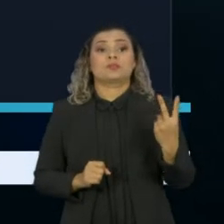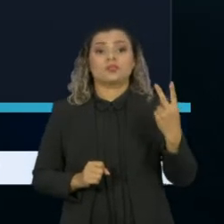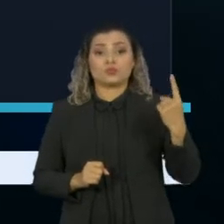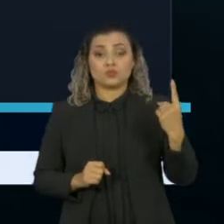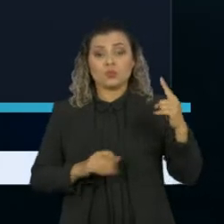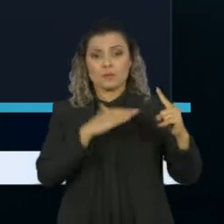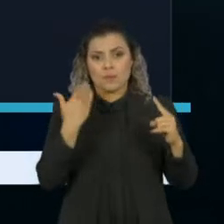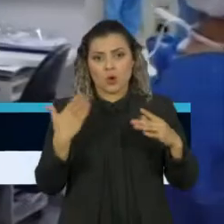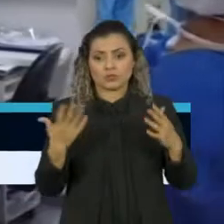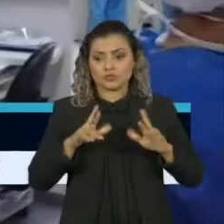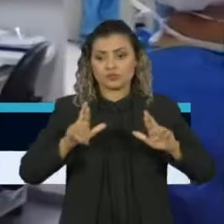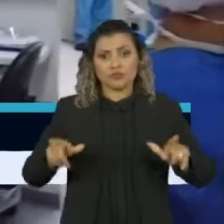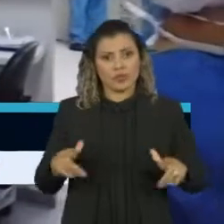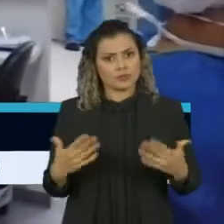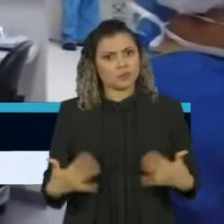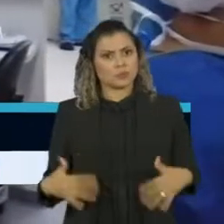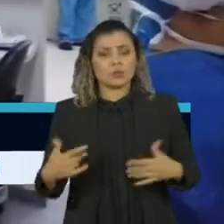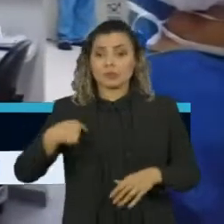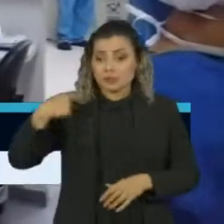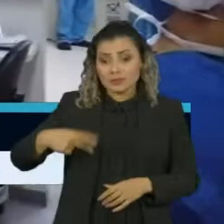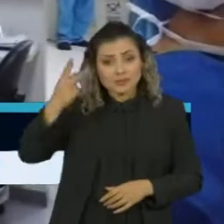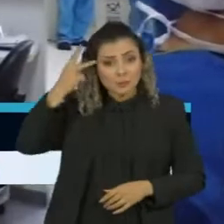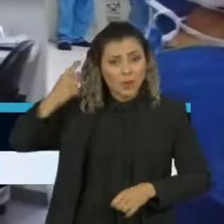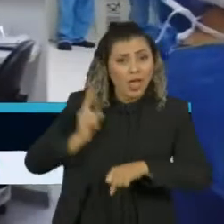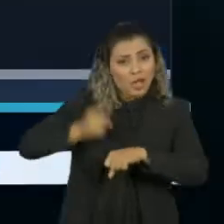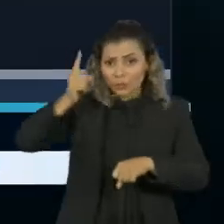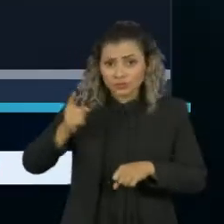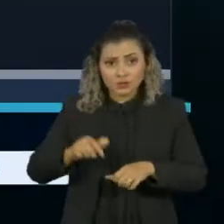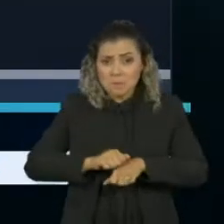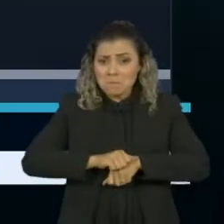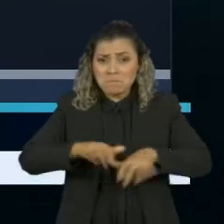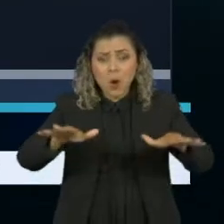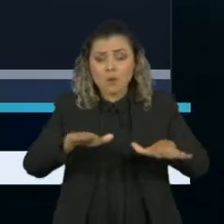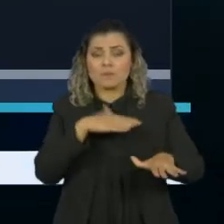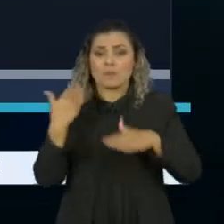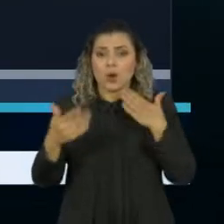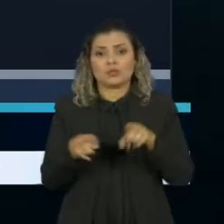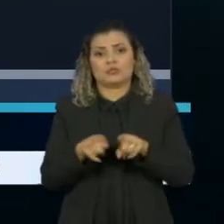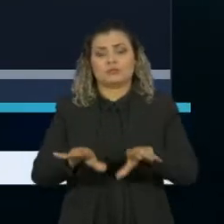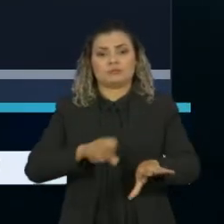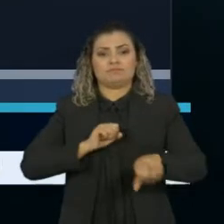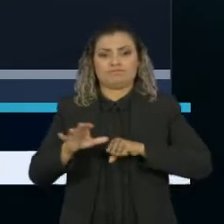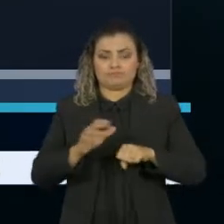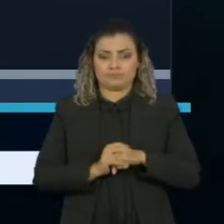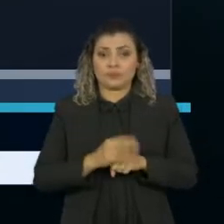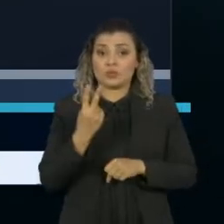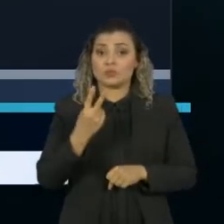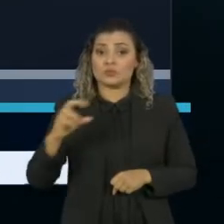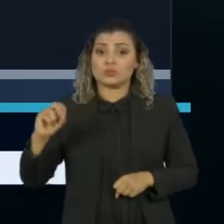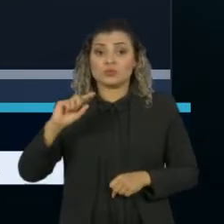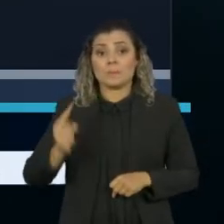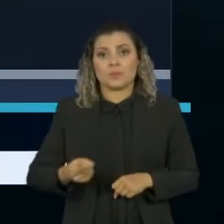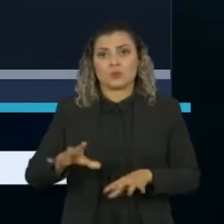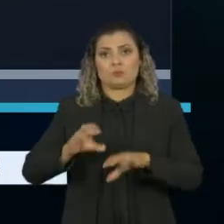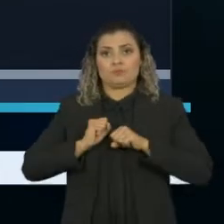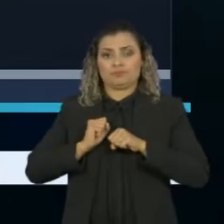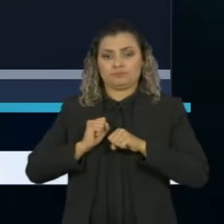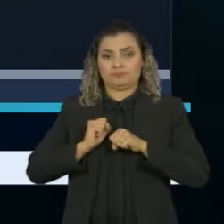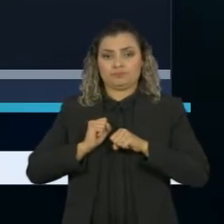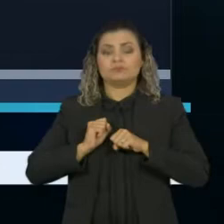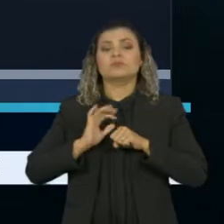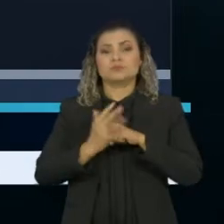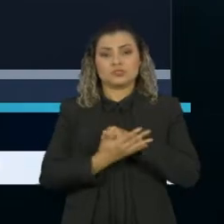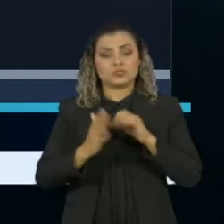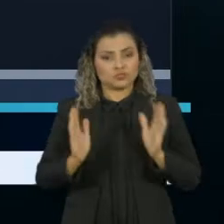mortes. São Paulo é o recordista em número de casos e de mortes, com quase 200 mil casos confirmados. O Estado